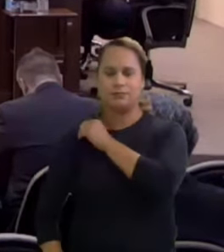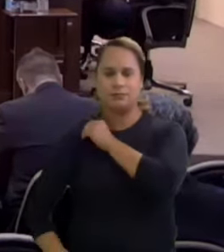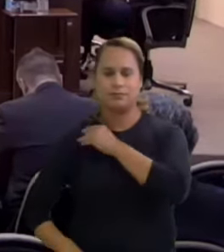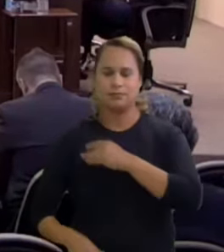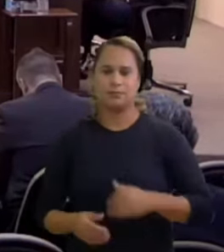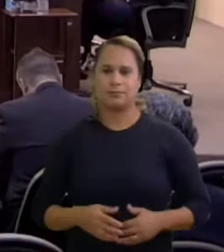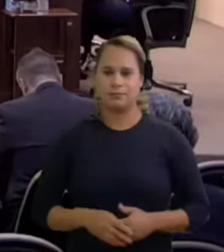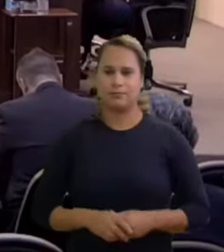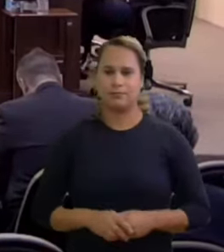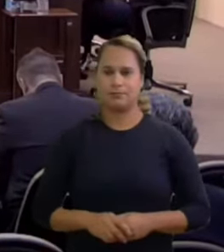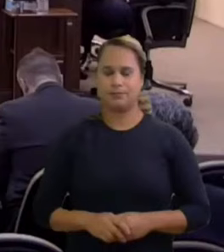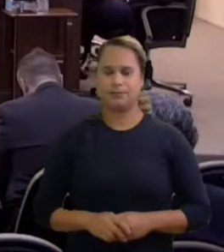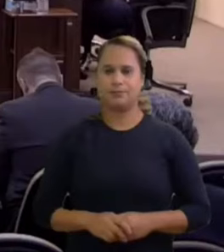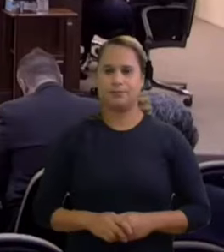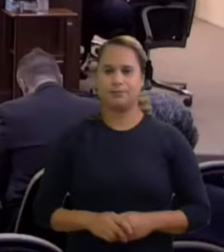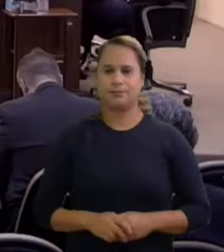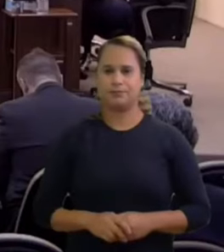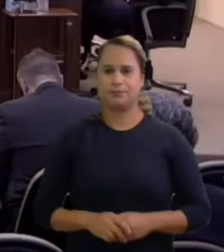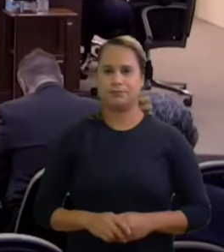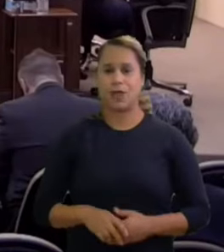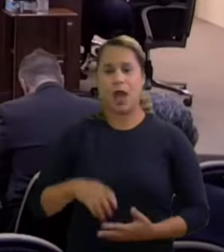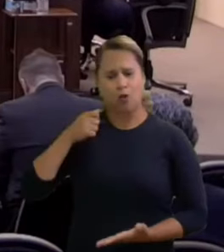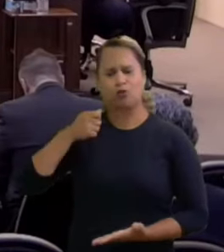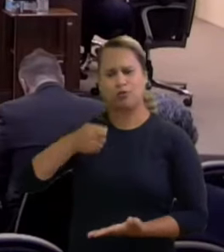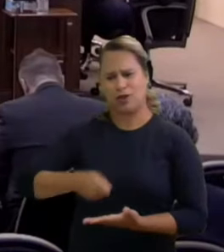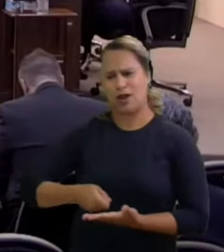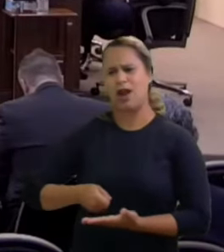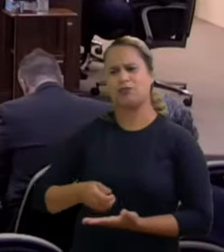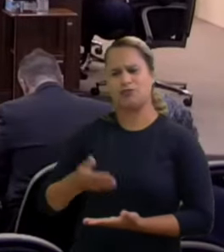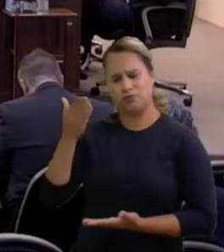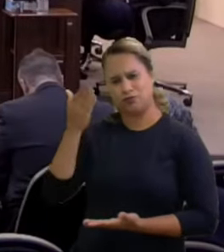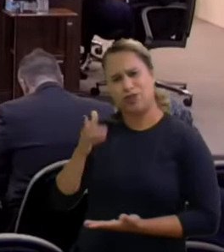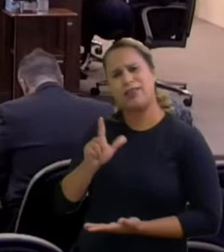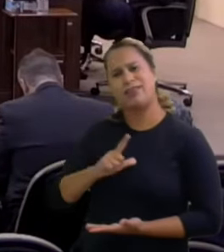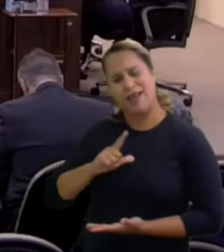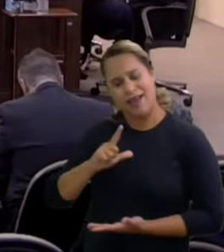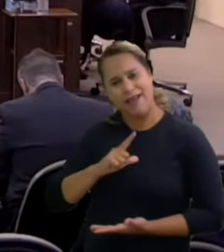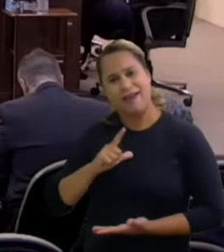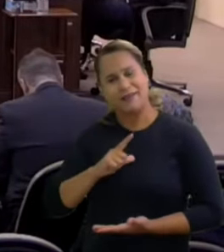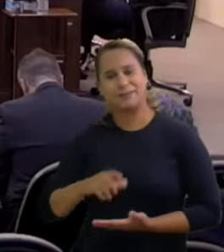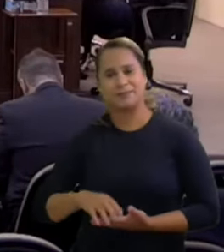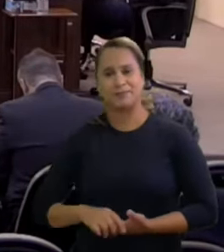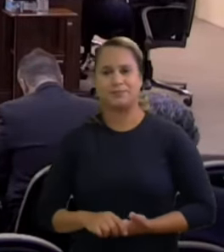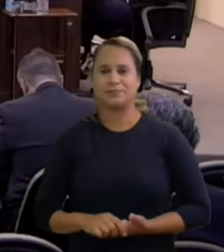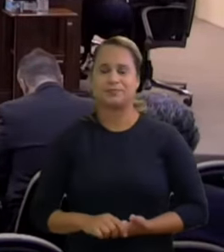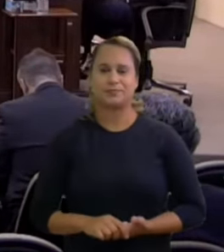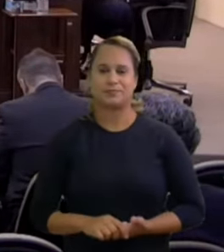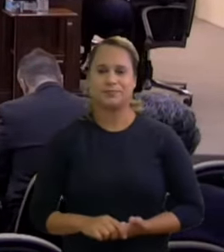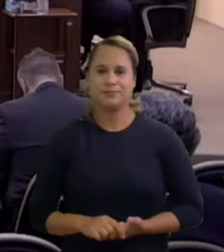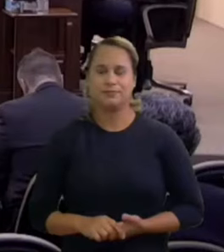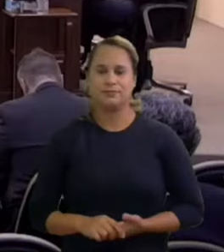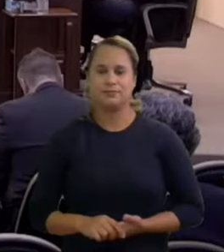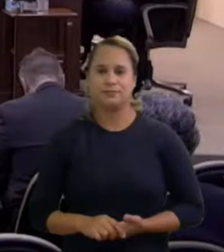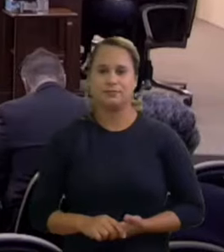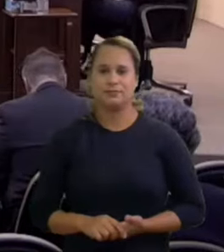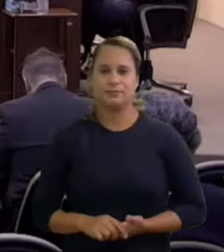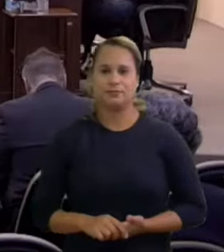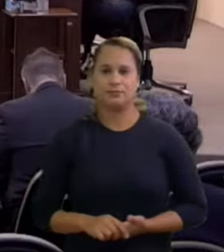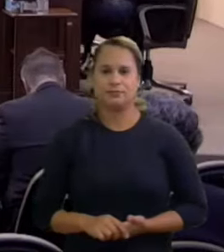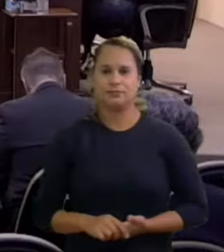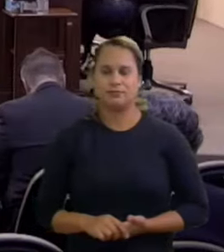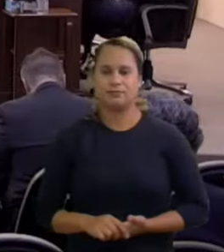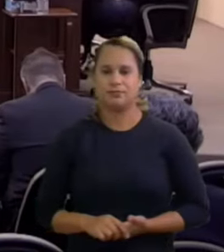a autoridade que vossa silência tem de ouvidora da mulher do tribunal regional eleitoral do Paraná dando